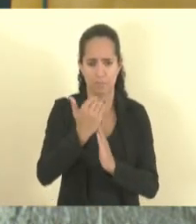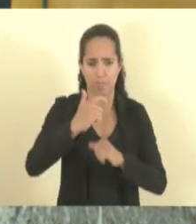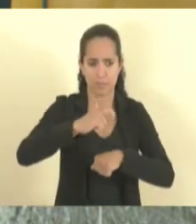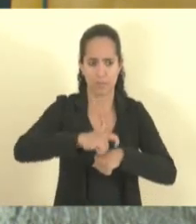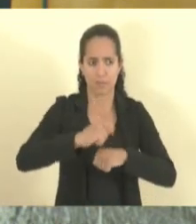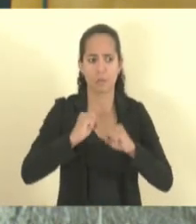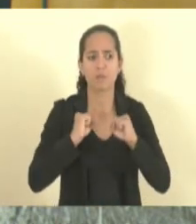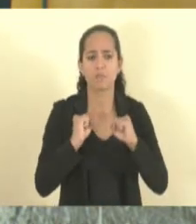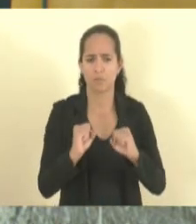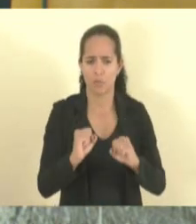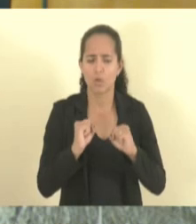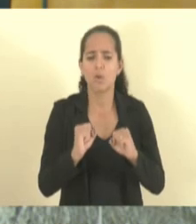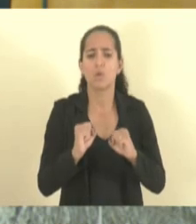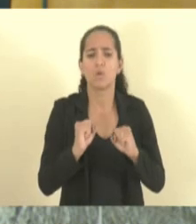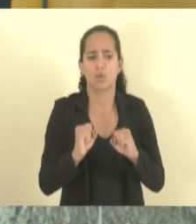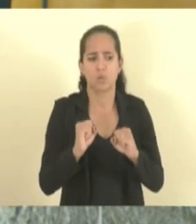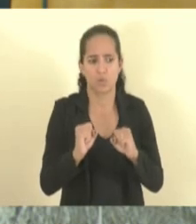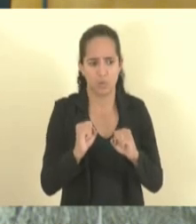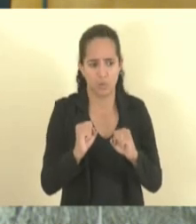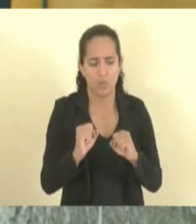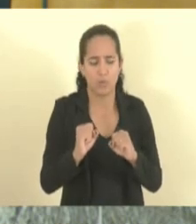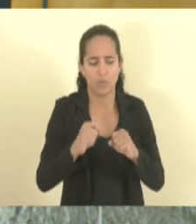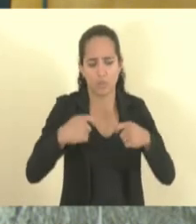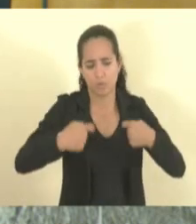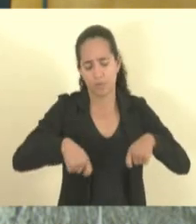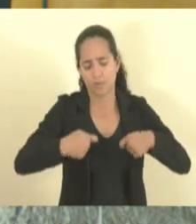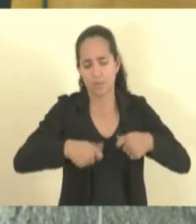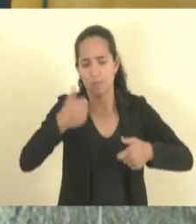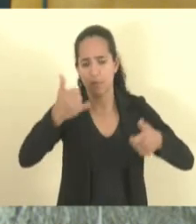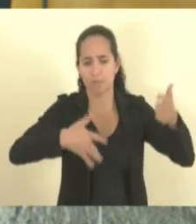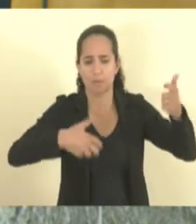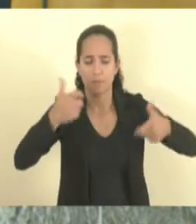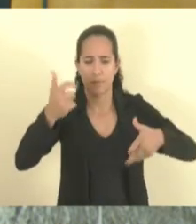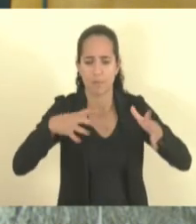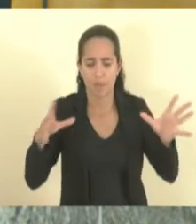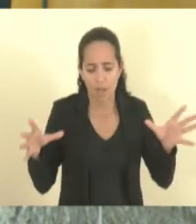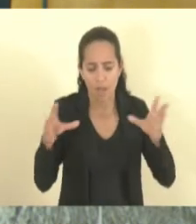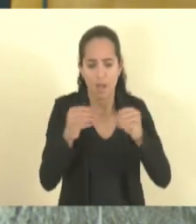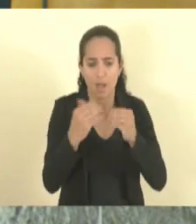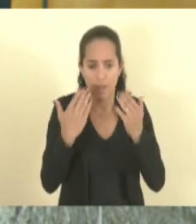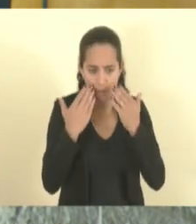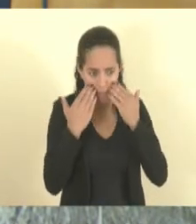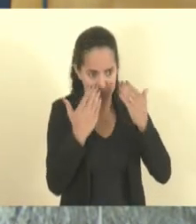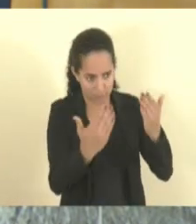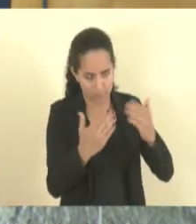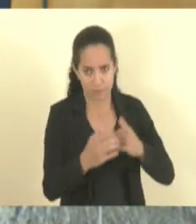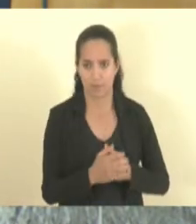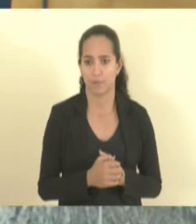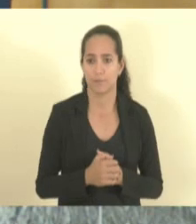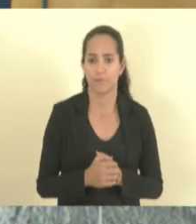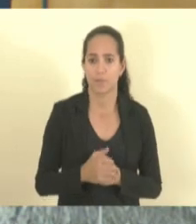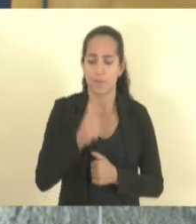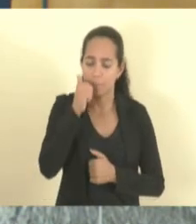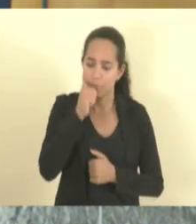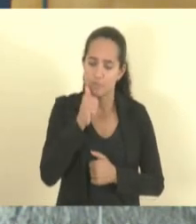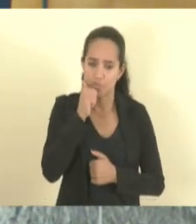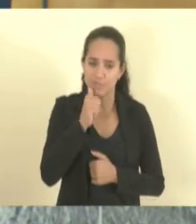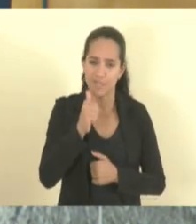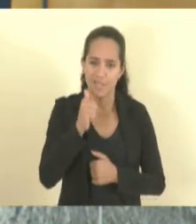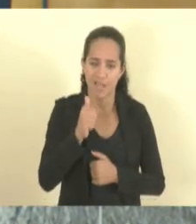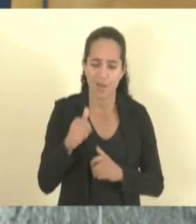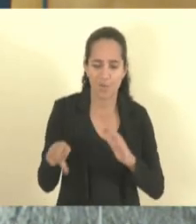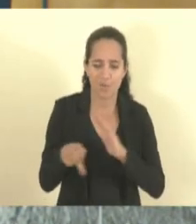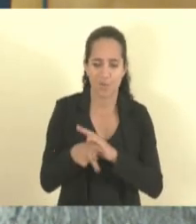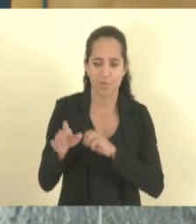obviamente você contará com o tempo necessário para concluir sua apresentação. Vou pedir às meninas da técnica para colocar a